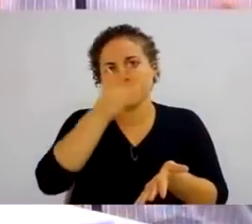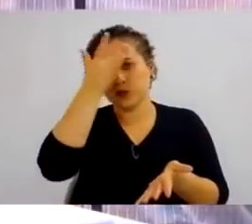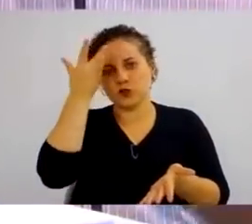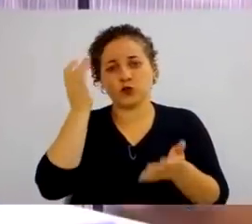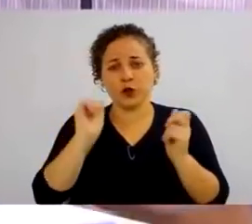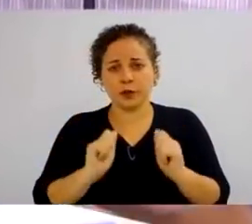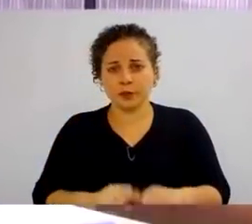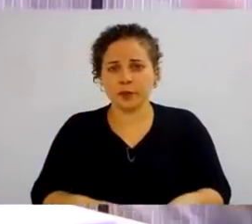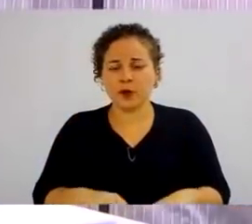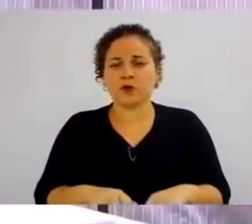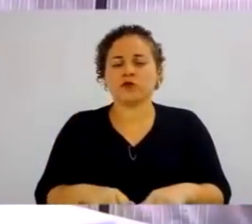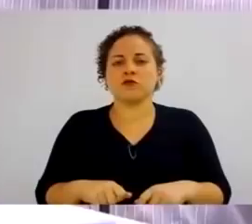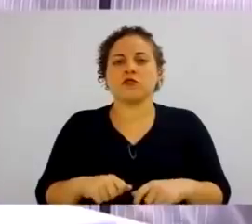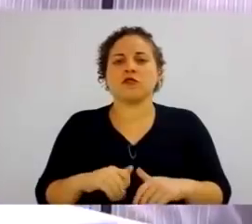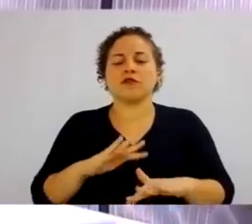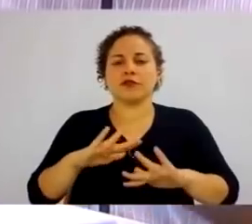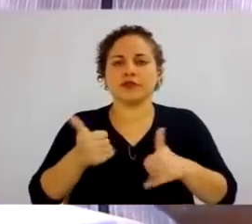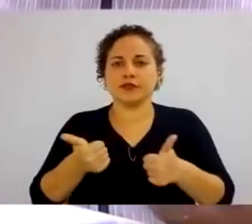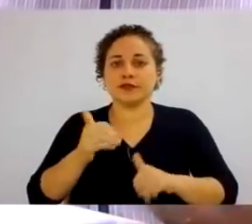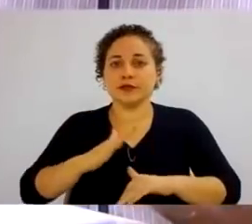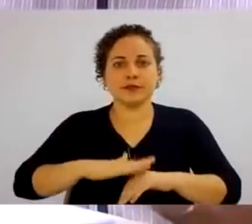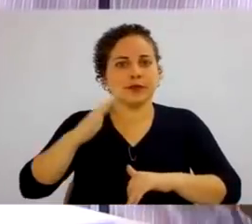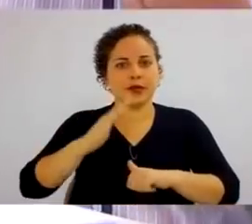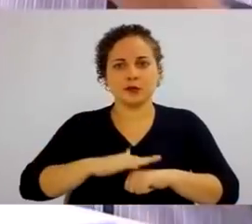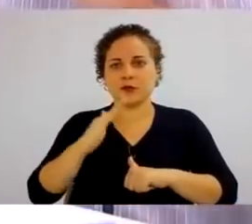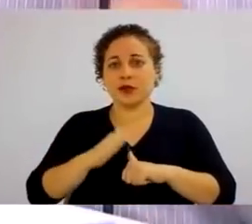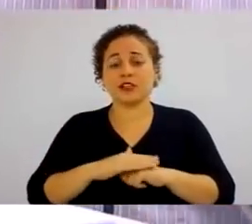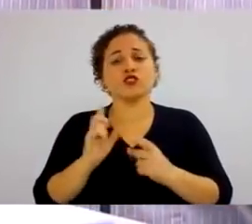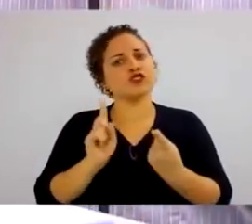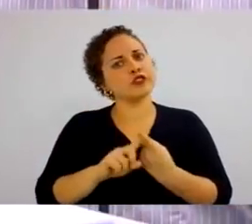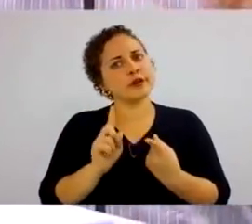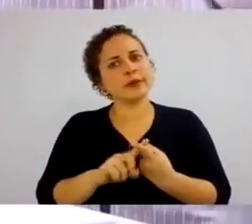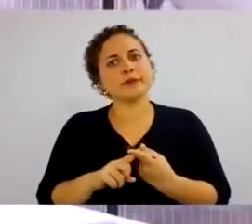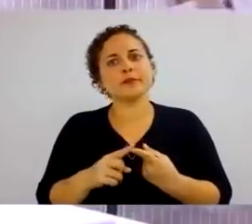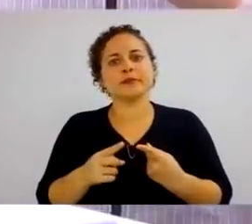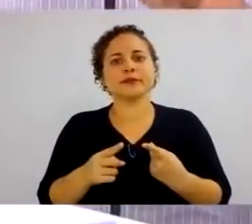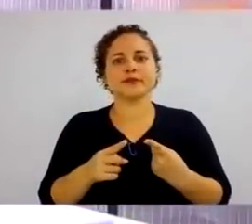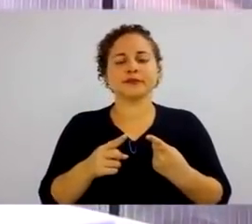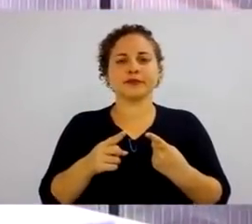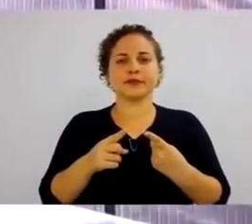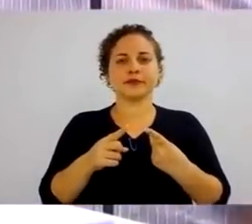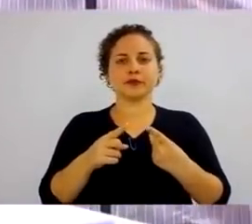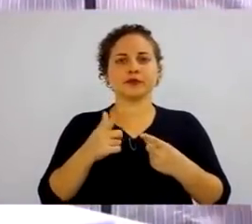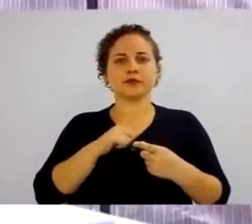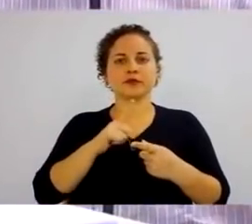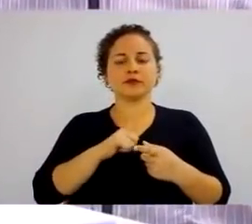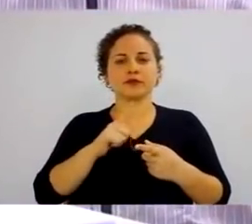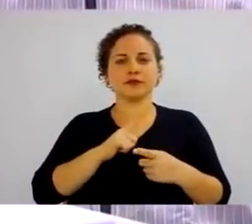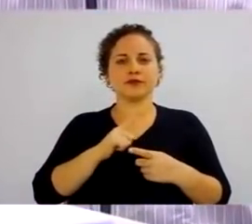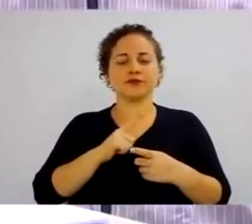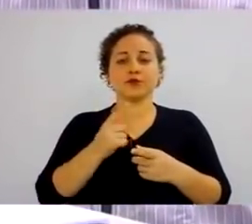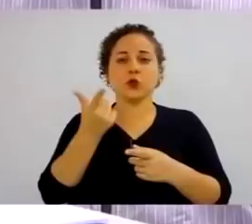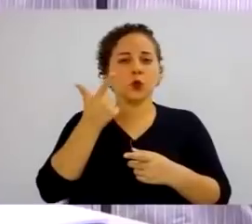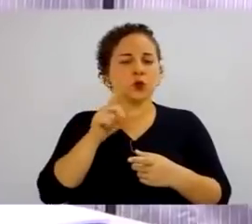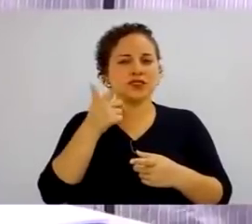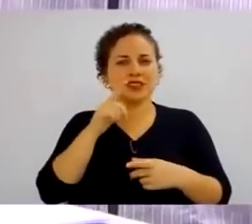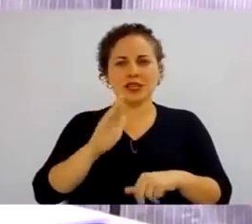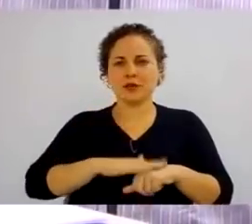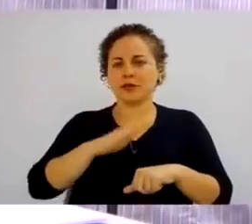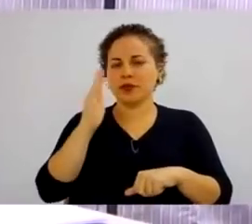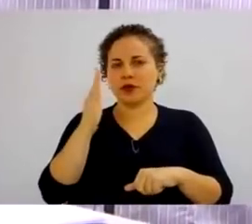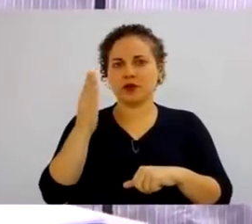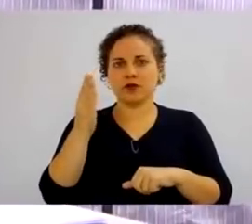eles possam se qualificar mais e com isso tornar-se mais caro, ganhar mais do que ele está ganhando naquele momento.